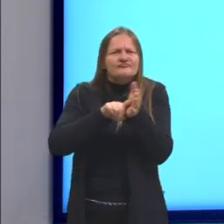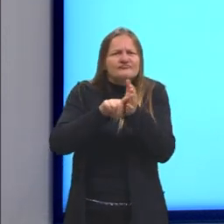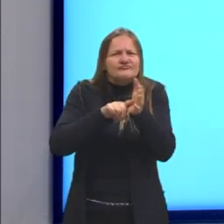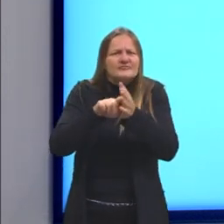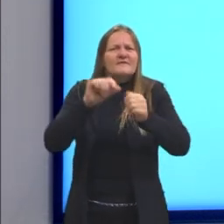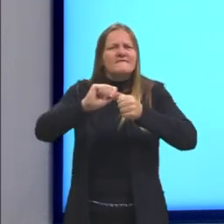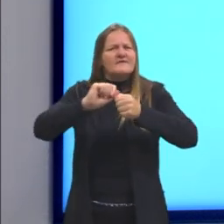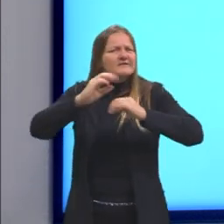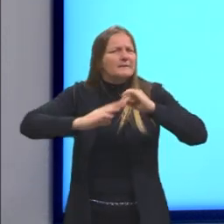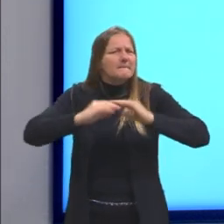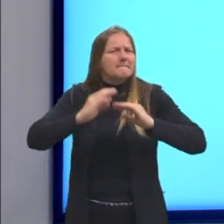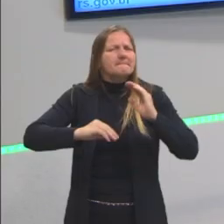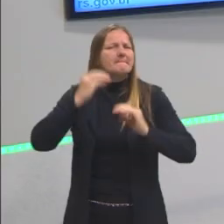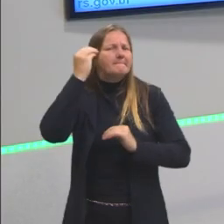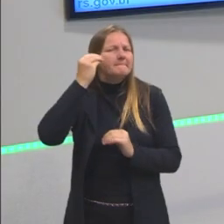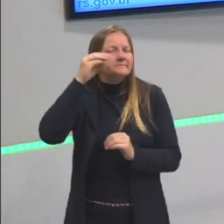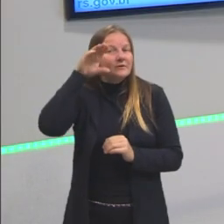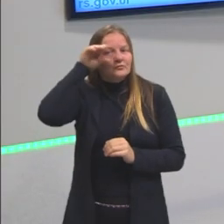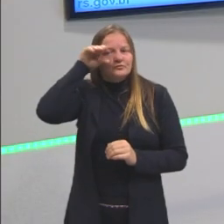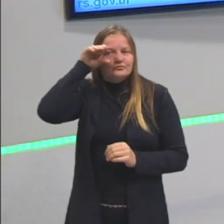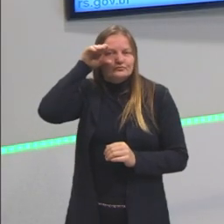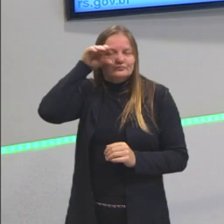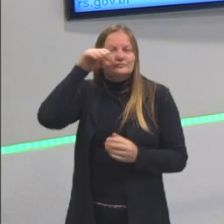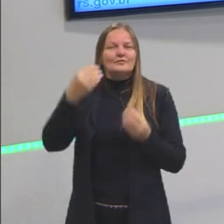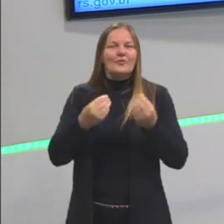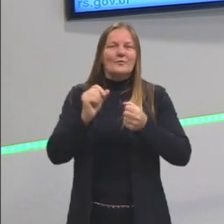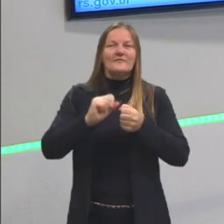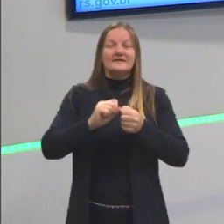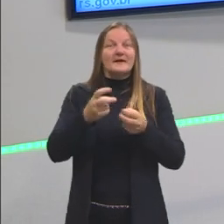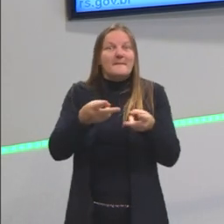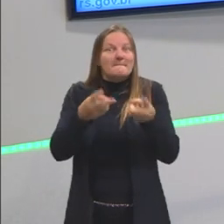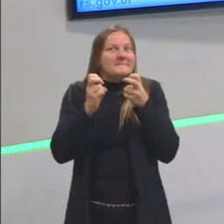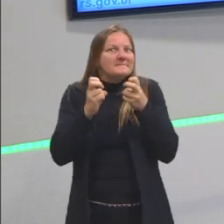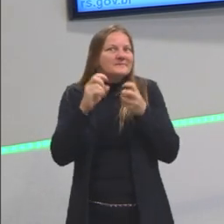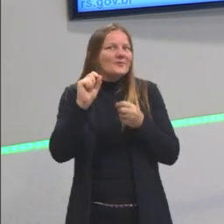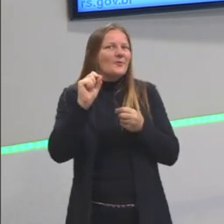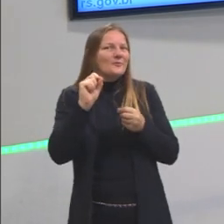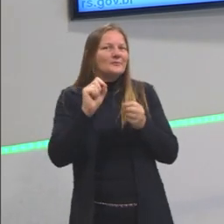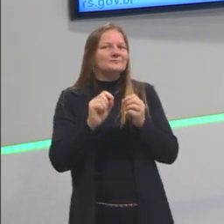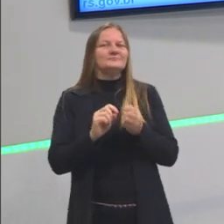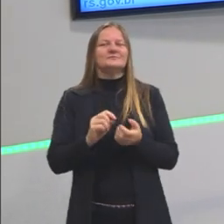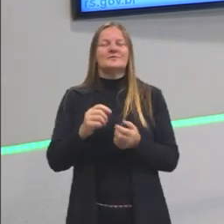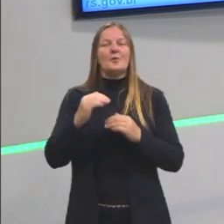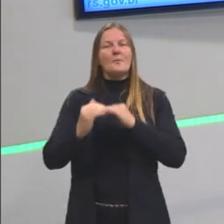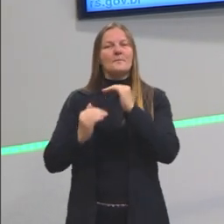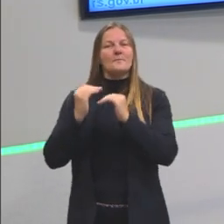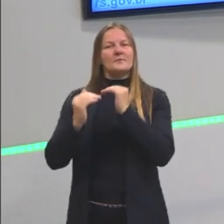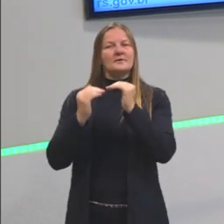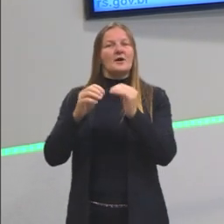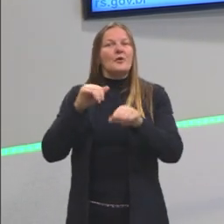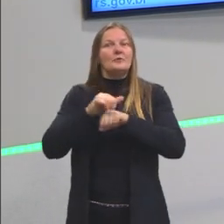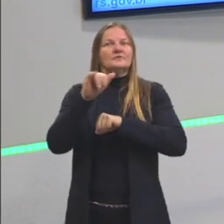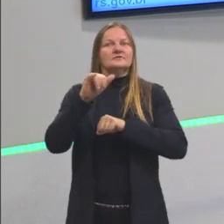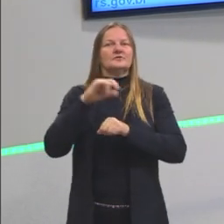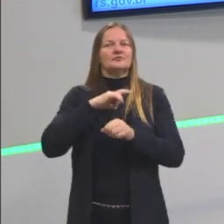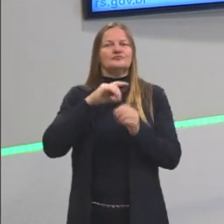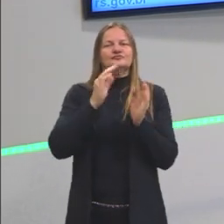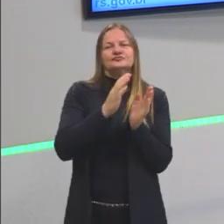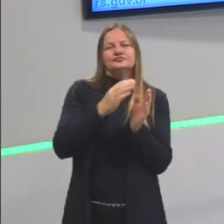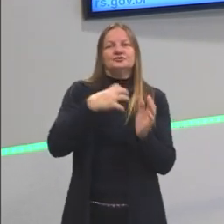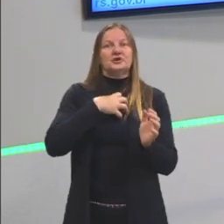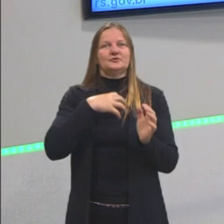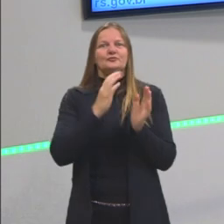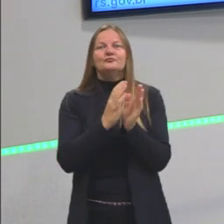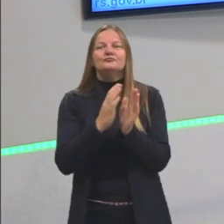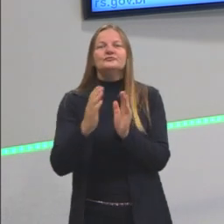realizou uma experiência, observou e viu que tal processo acontecia de tal maneira. Ele